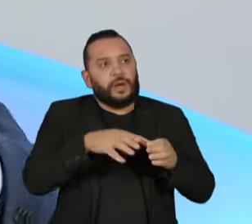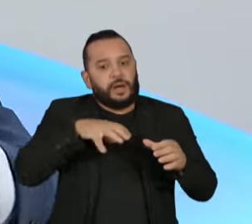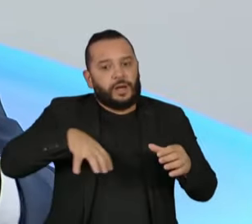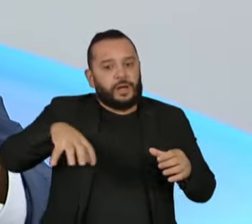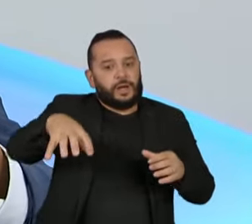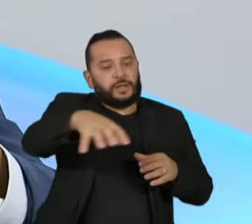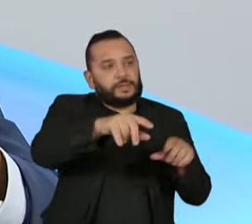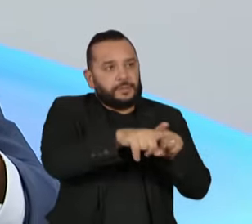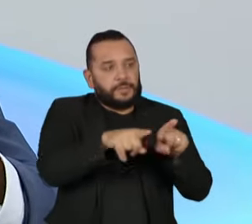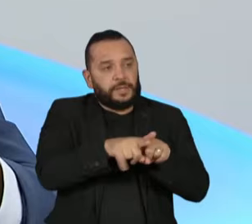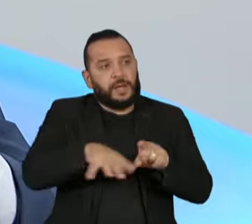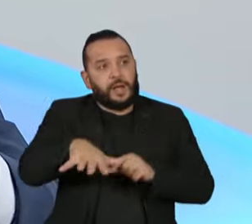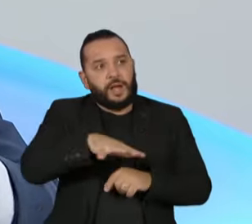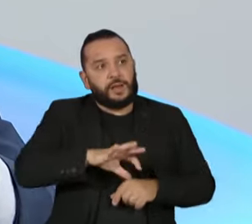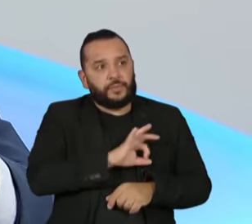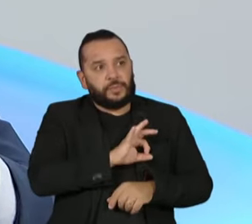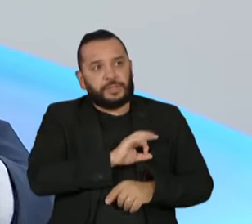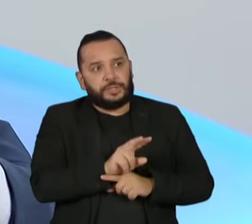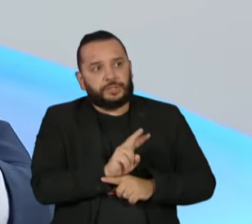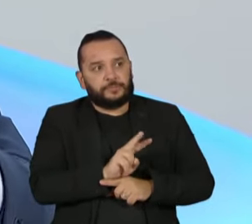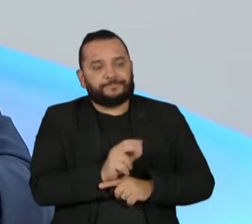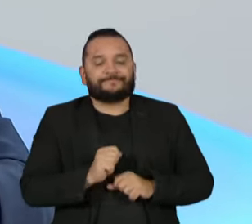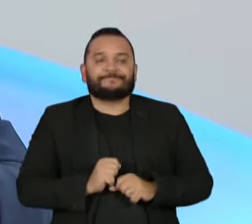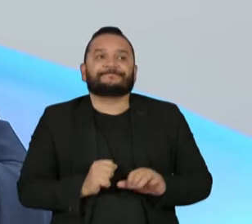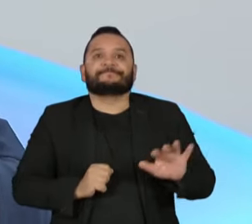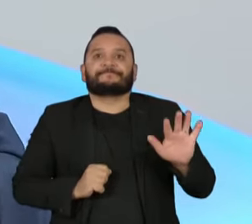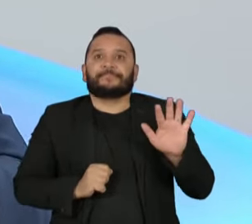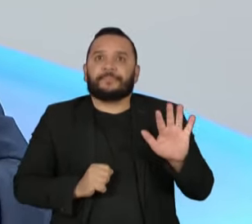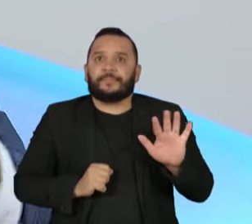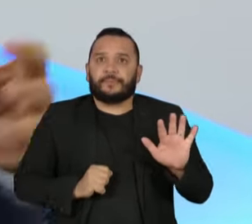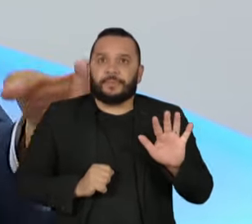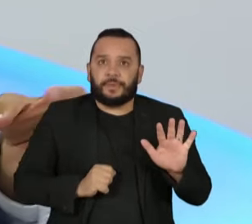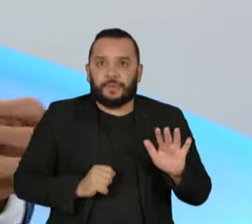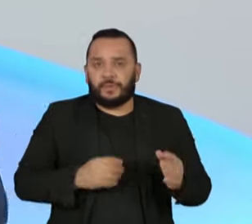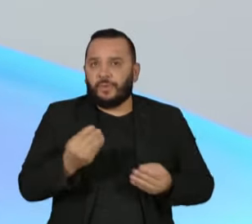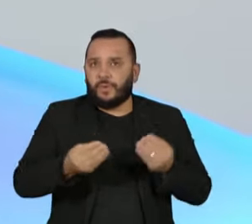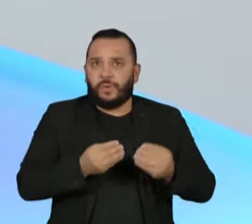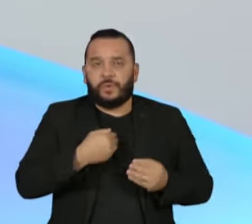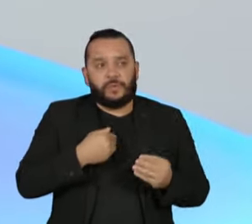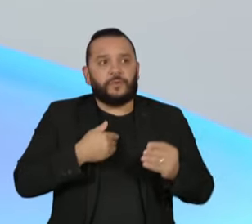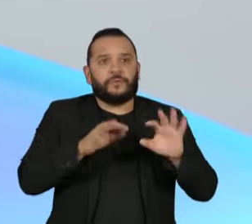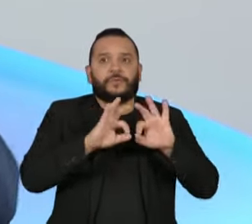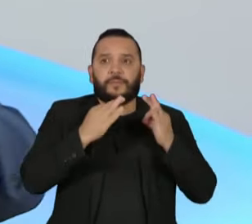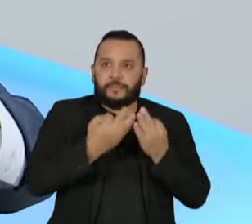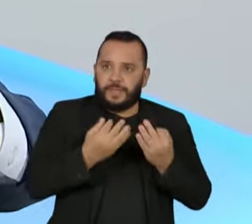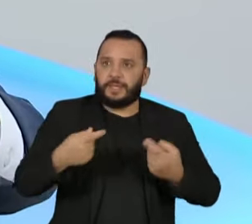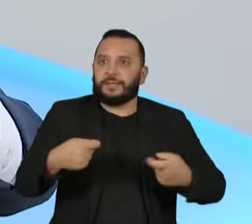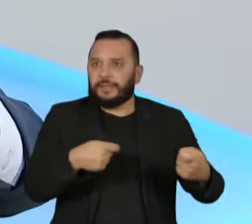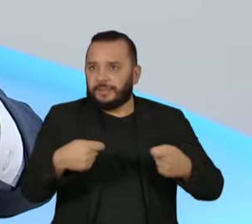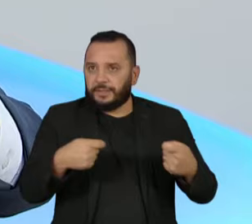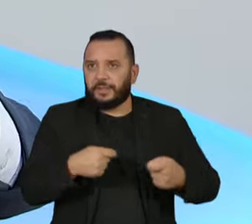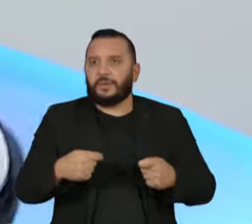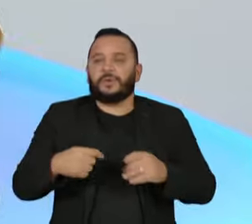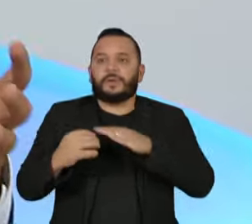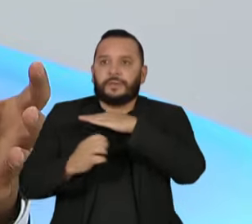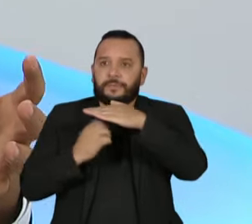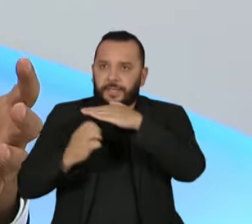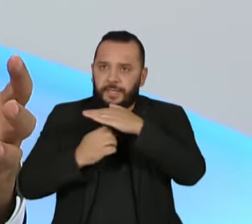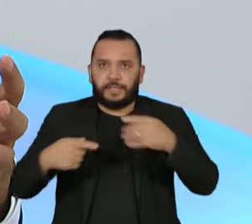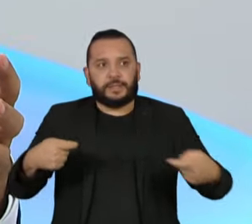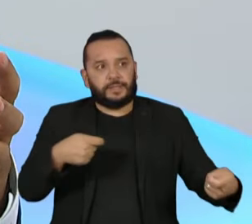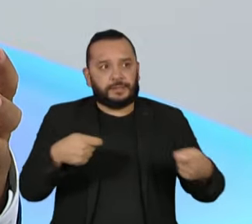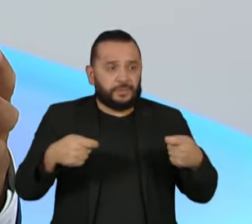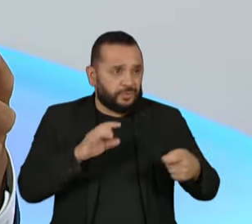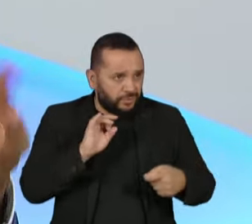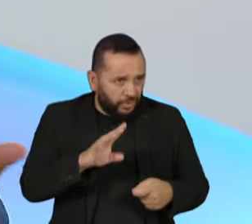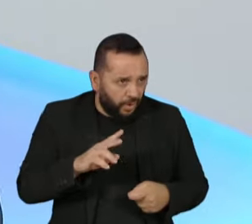segurança é uma delas, mas é a realidade da atenção nas famílias, no local de trabalho, não é só na